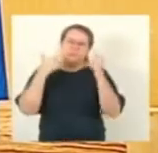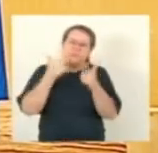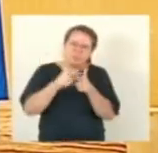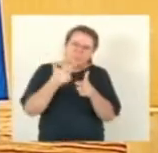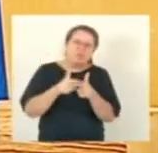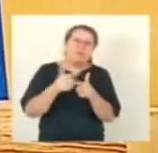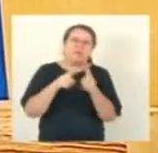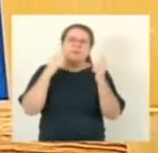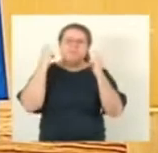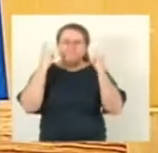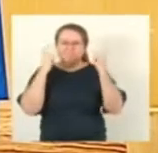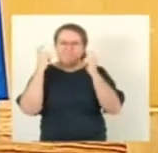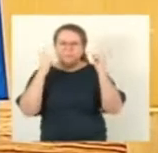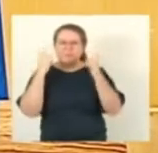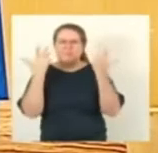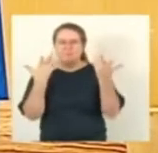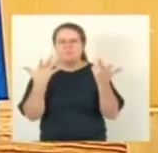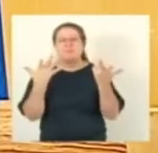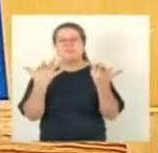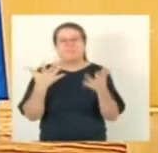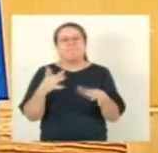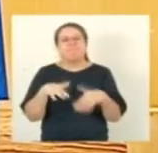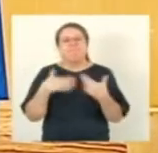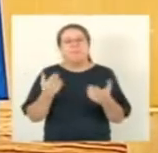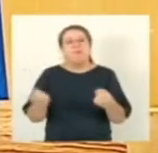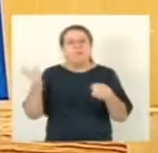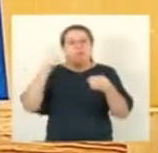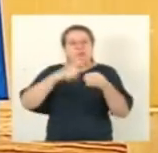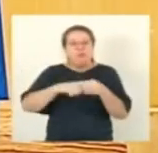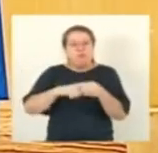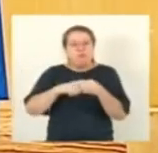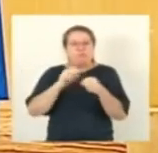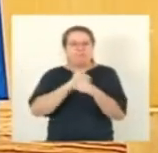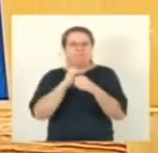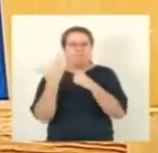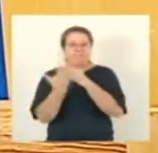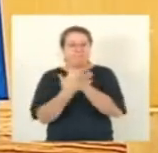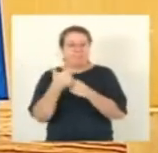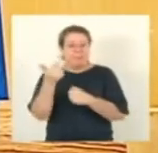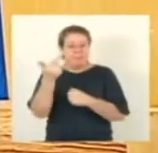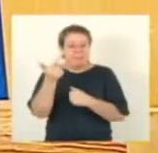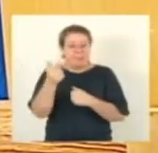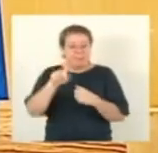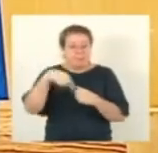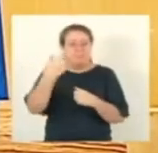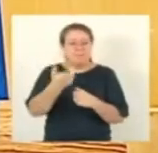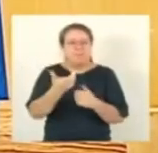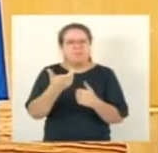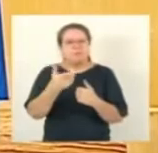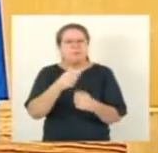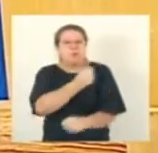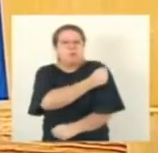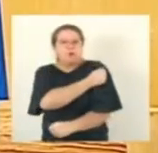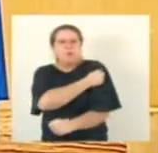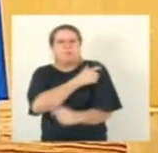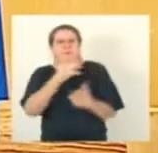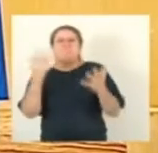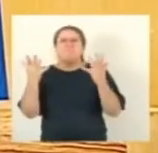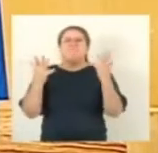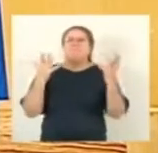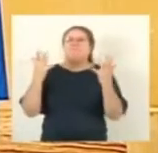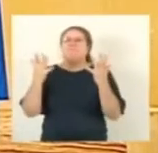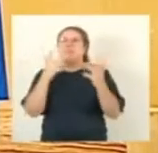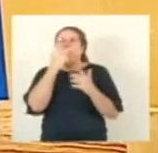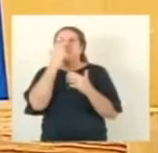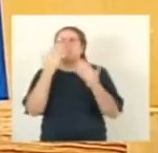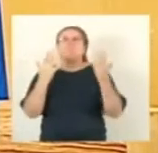assim, esse retorno depois da pandemia está sendo muito difícil para as escolas. Porque esses dois anos, parece